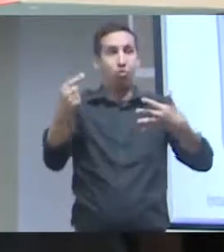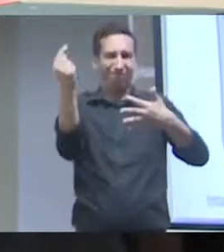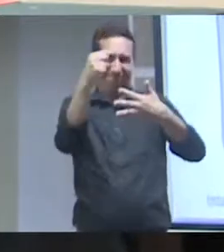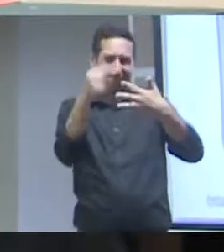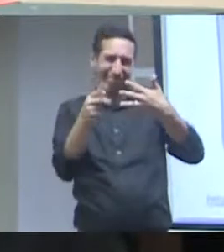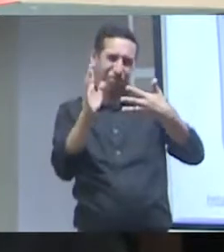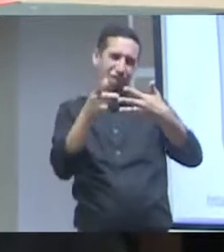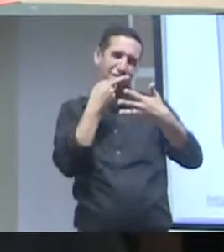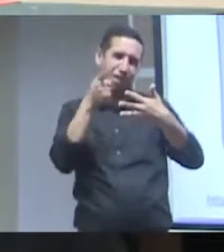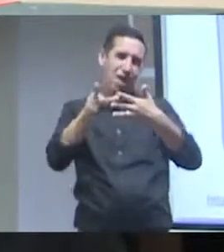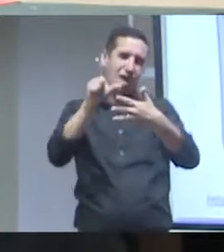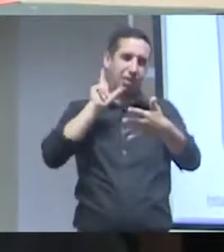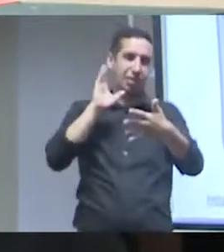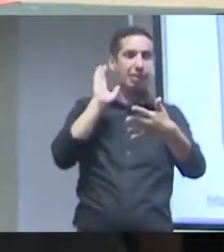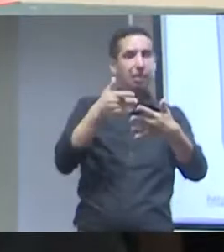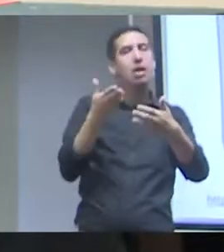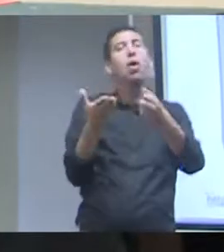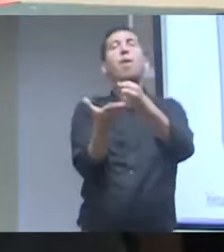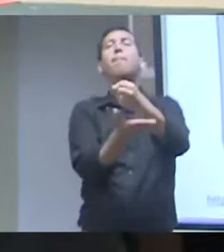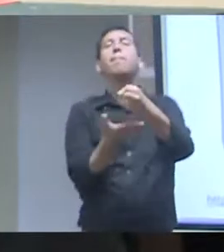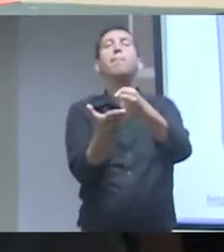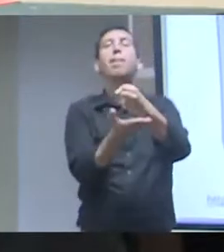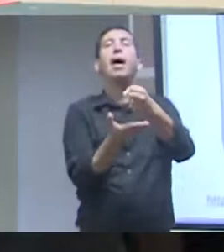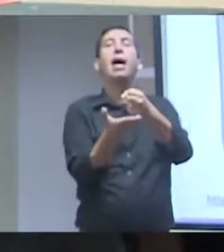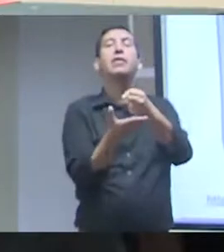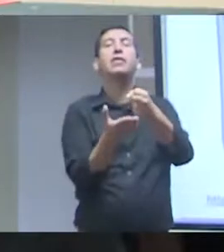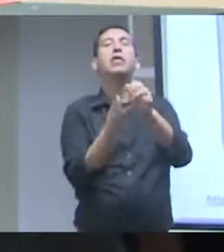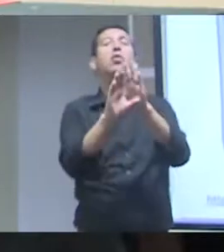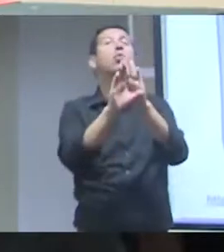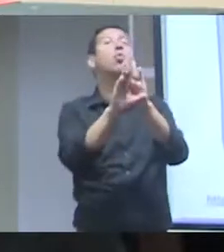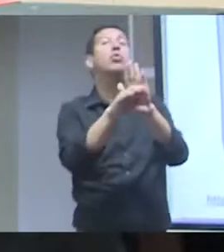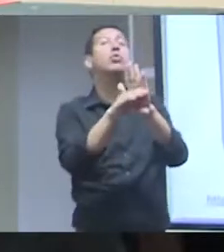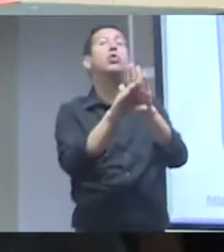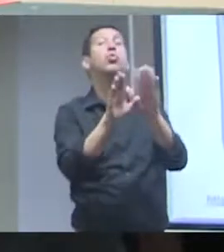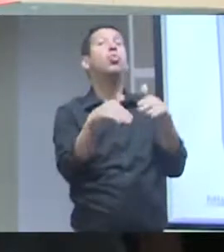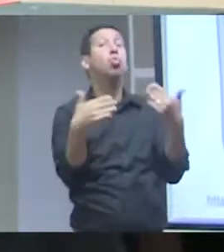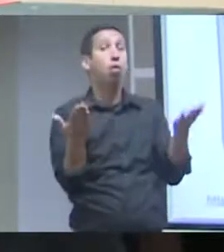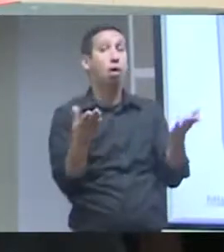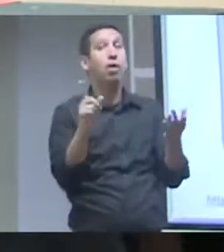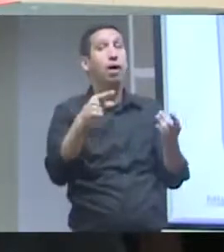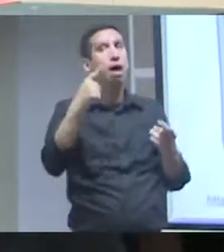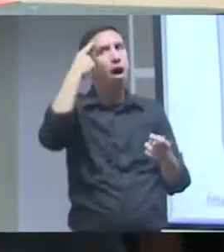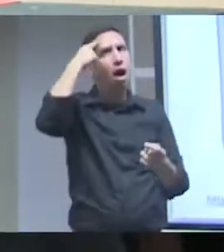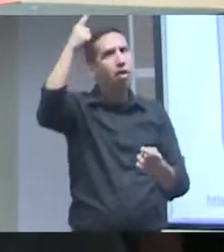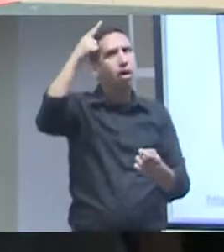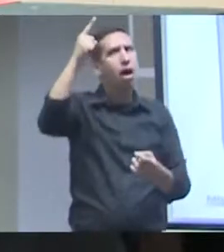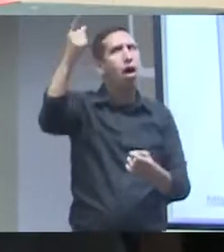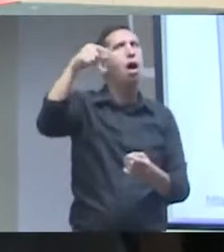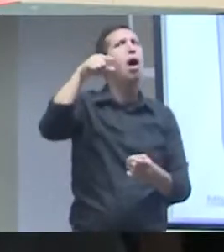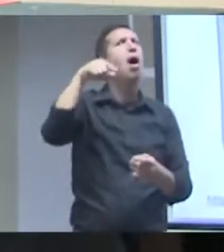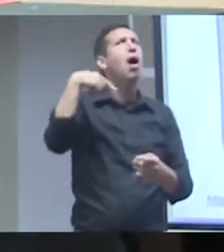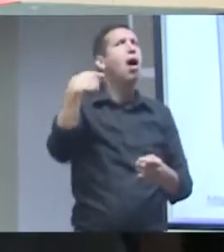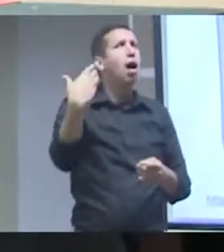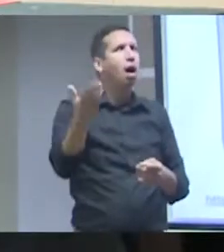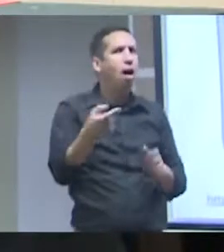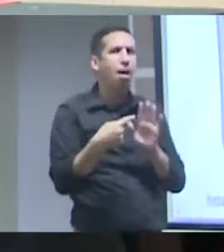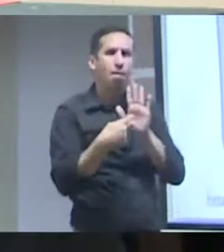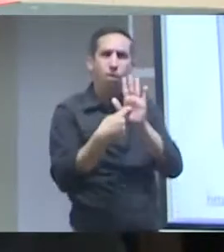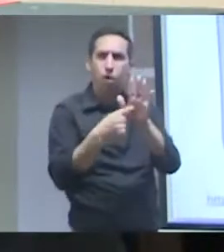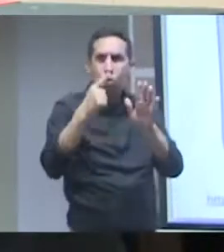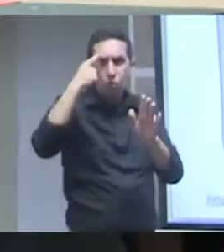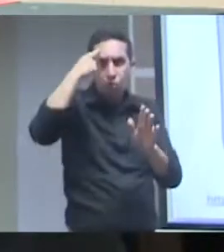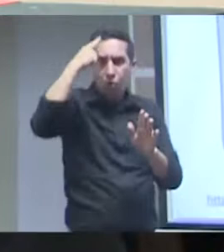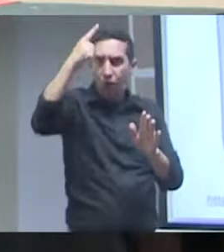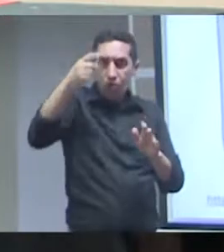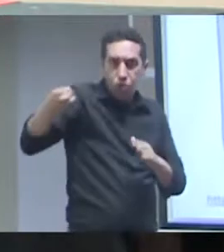conceitual em torno dessas ideias, portanto, para mostrar que não são ideias propriamente novas, mas que elas